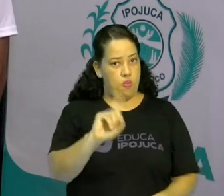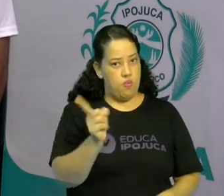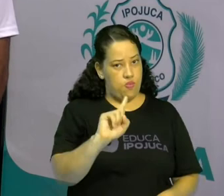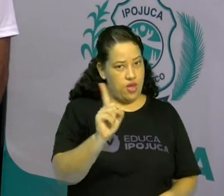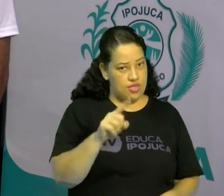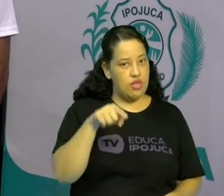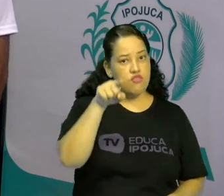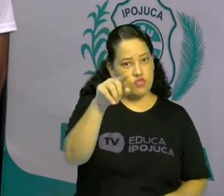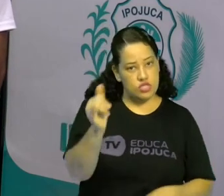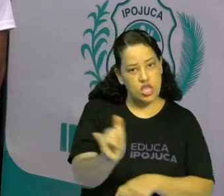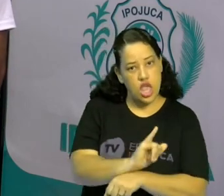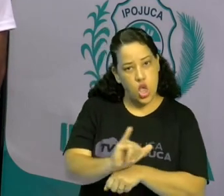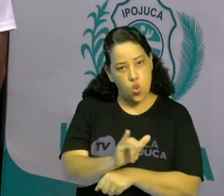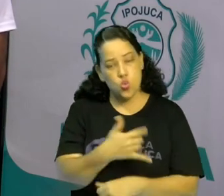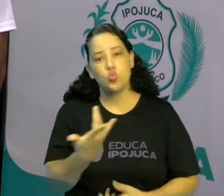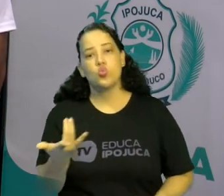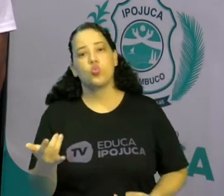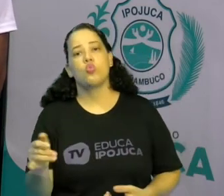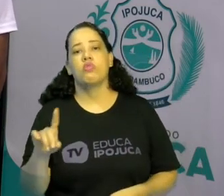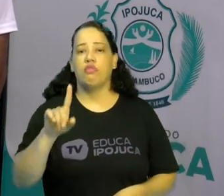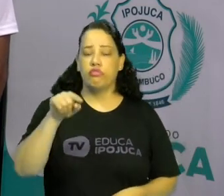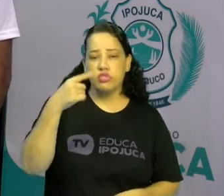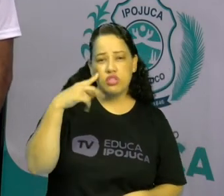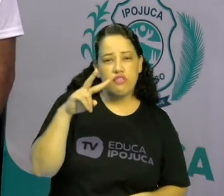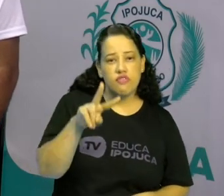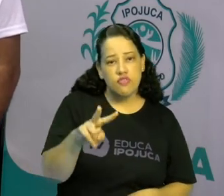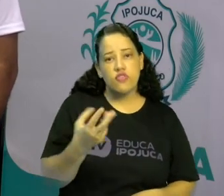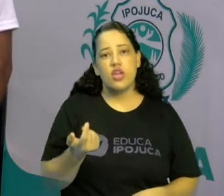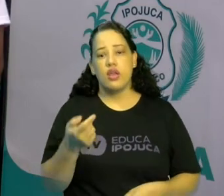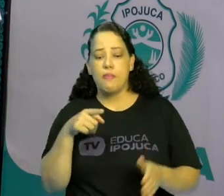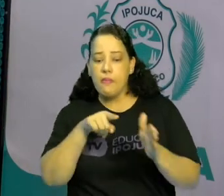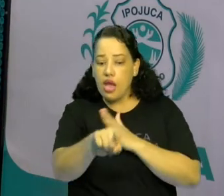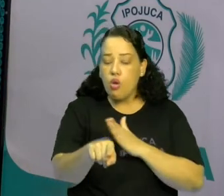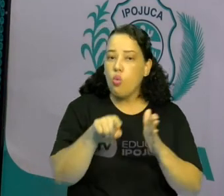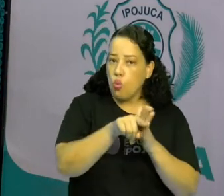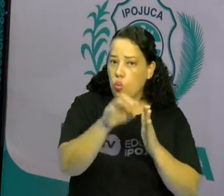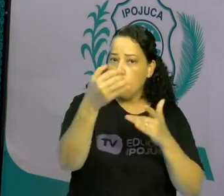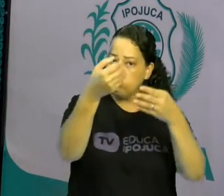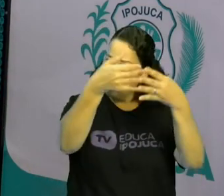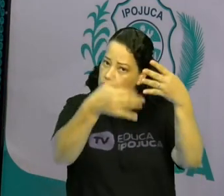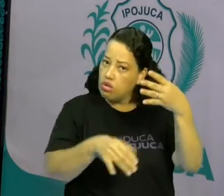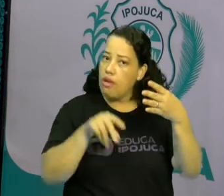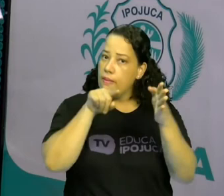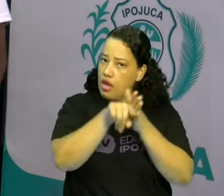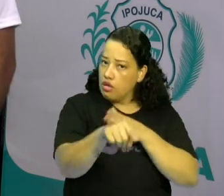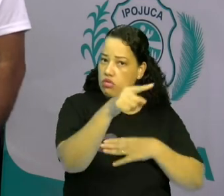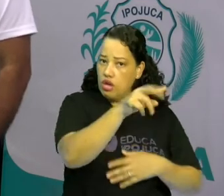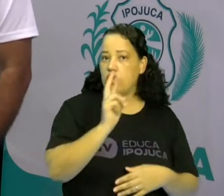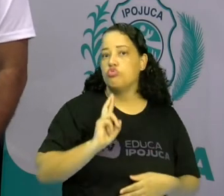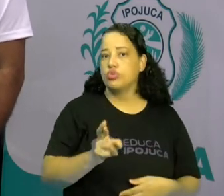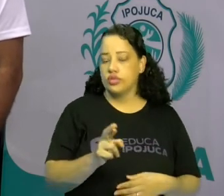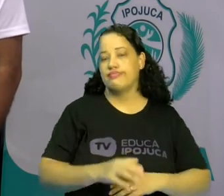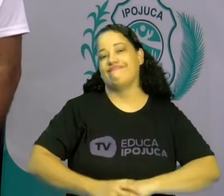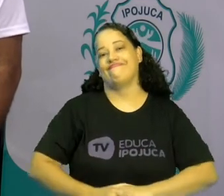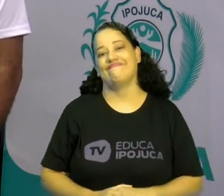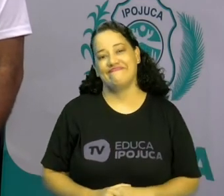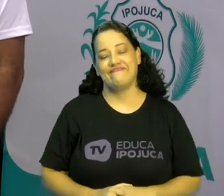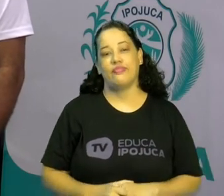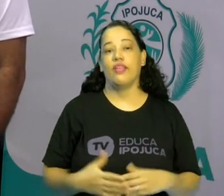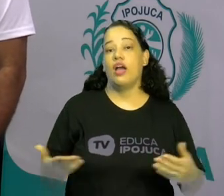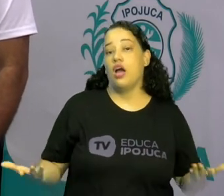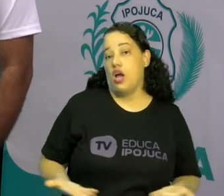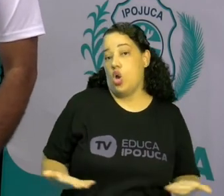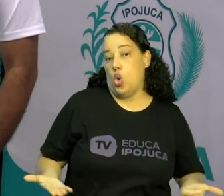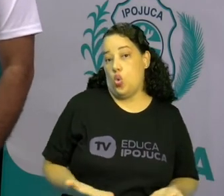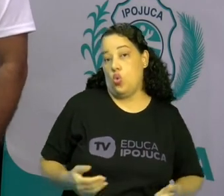nosso canal do YouTube, você coloca a sua dúvida lá e com certeza eu vou respondê-la para você. Tá bom? Agora